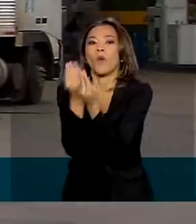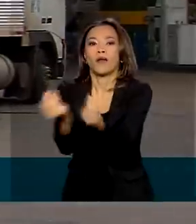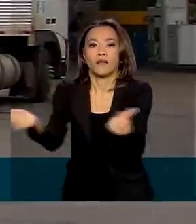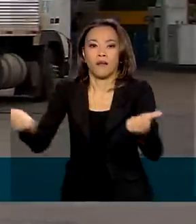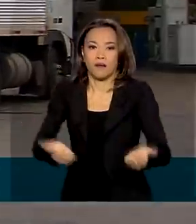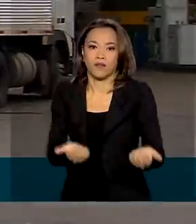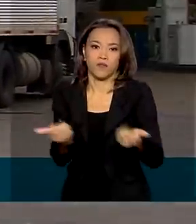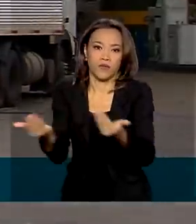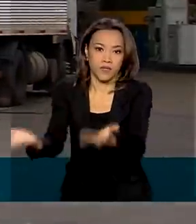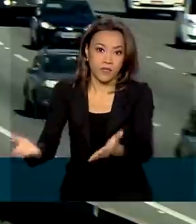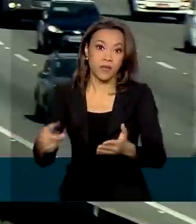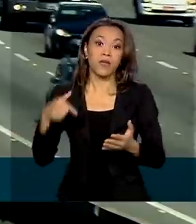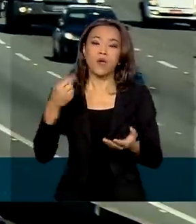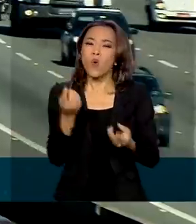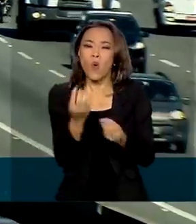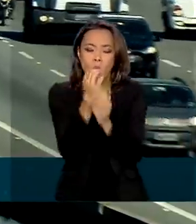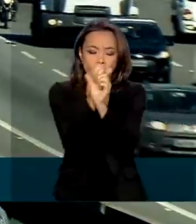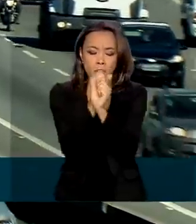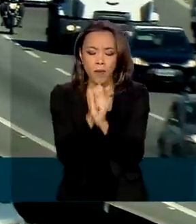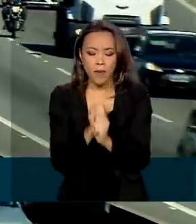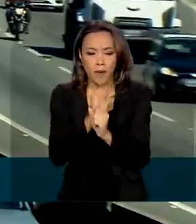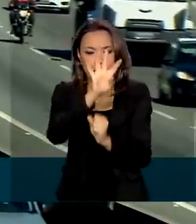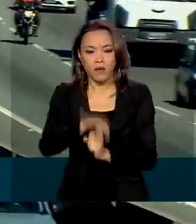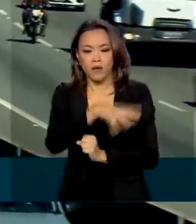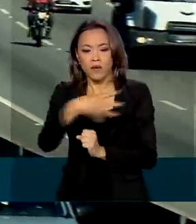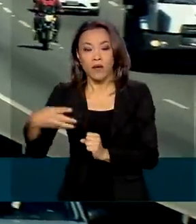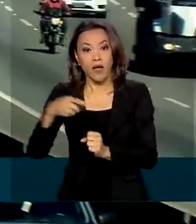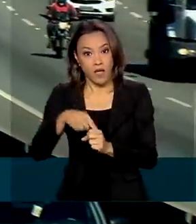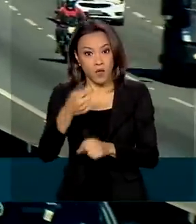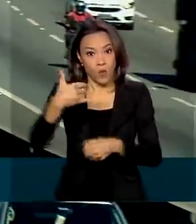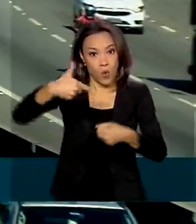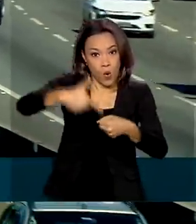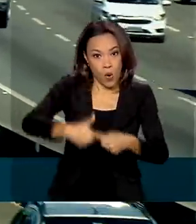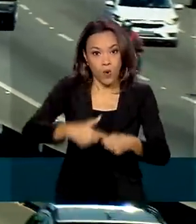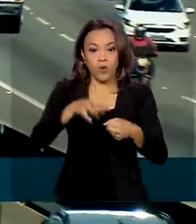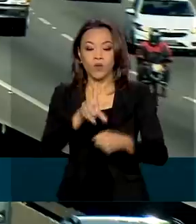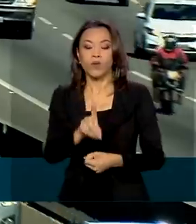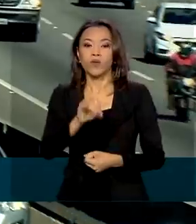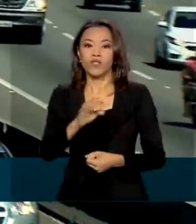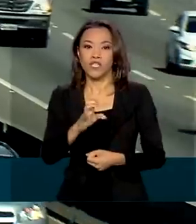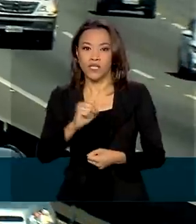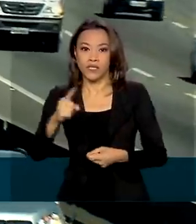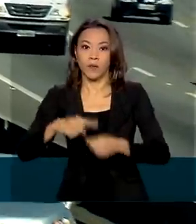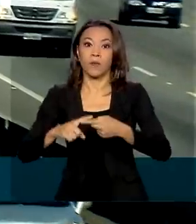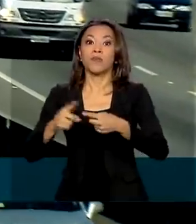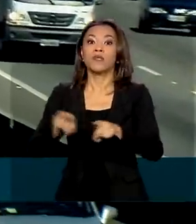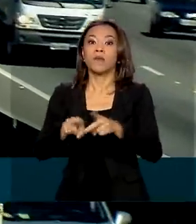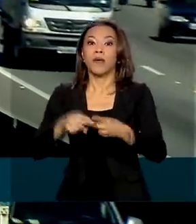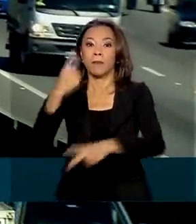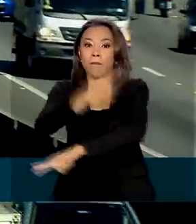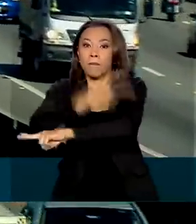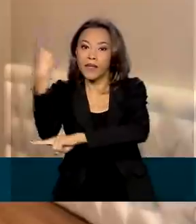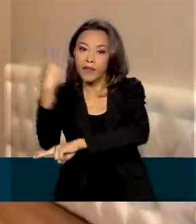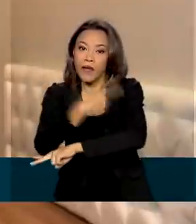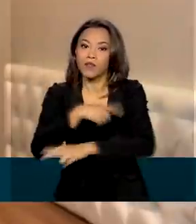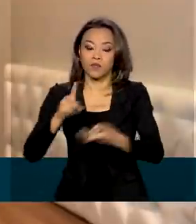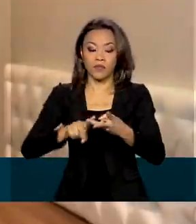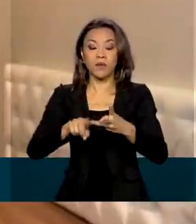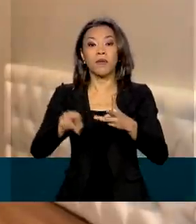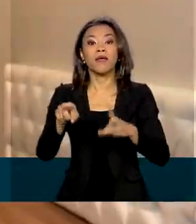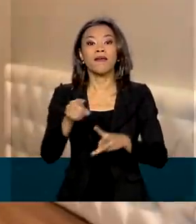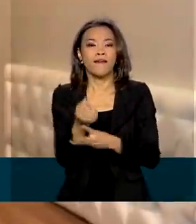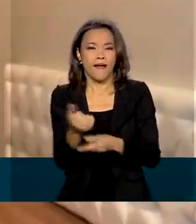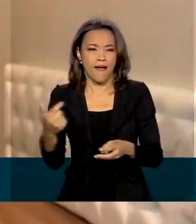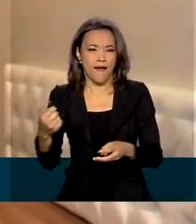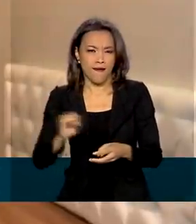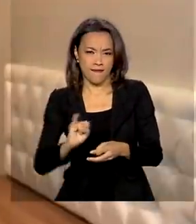atualização é calculada com base no preço do óleo diesel, pedágios e na inflação do período. O cálculo das